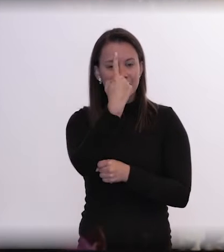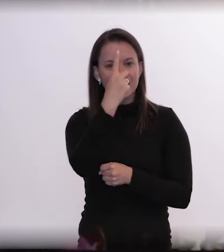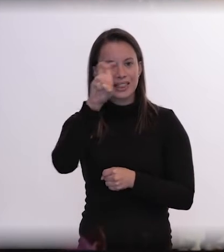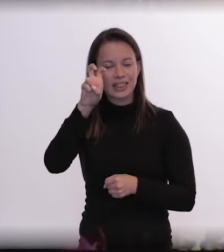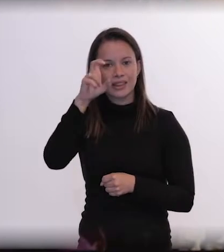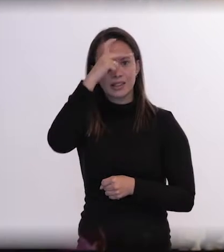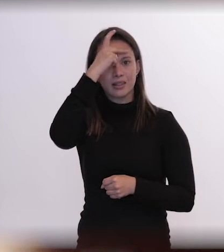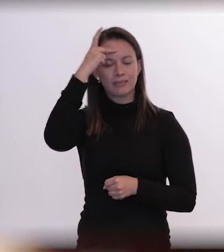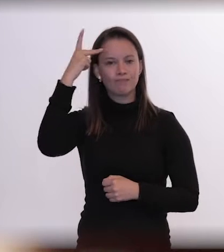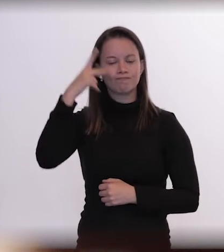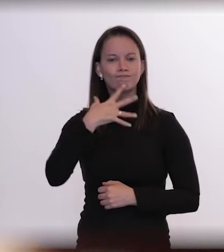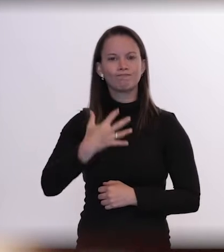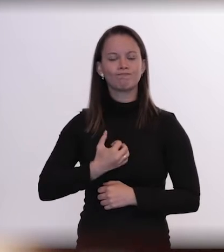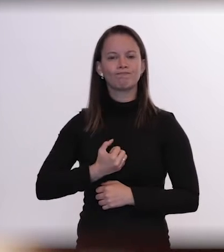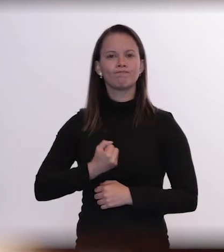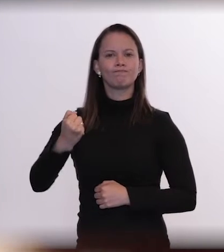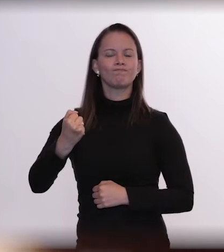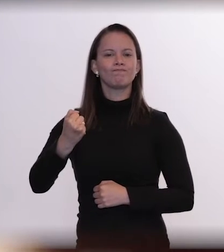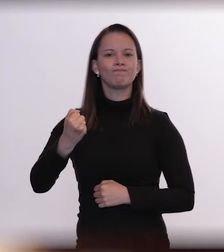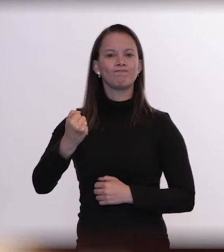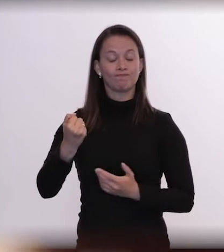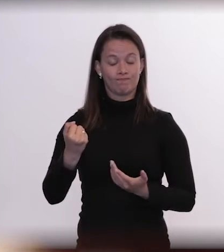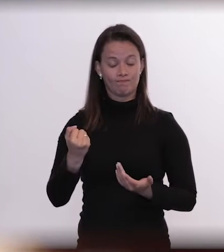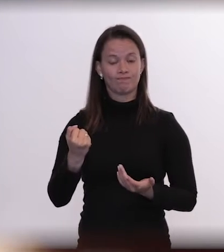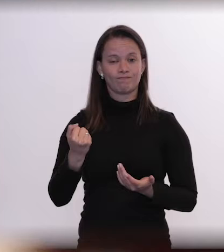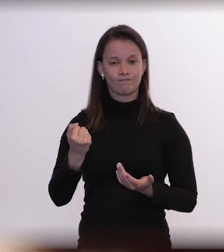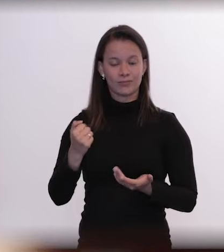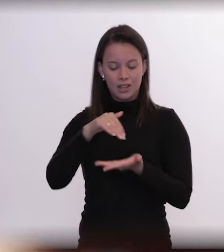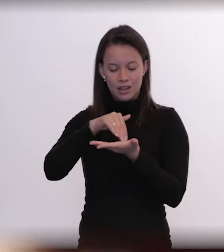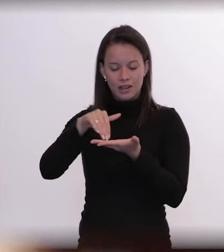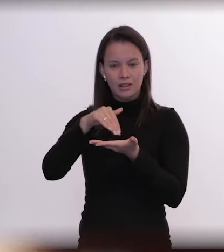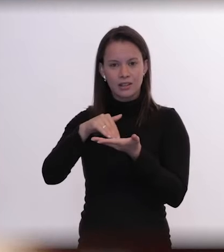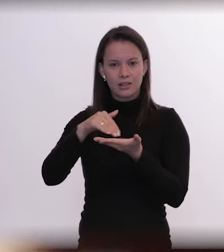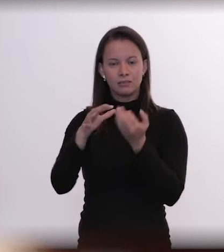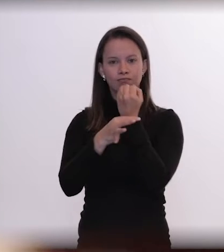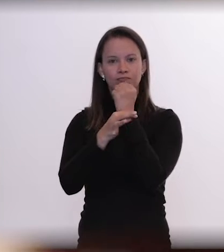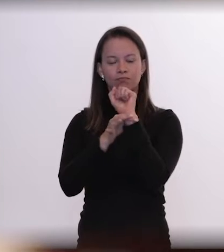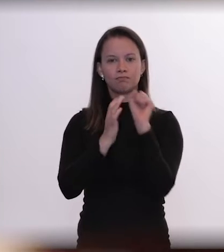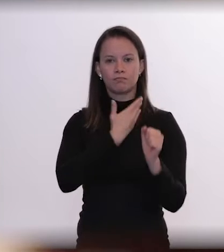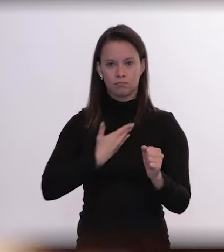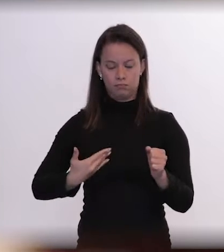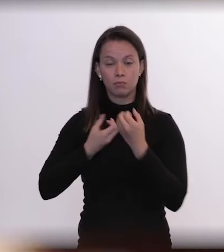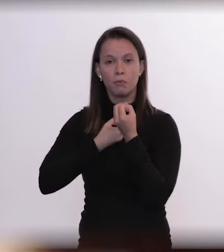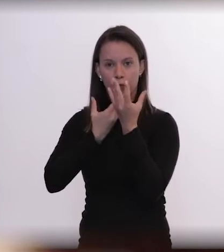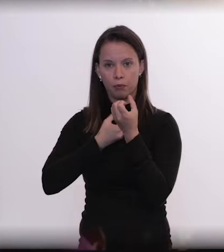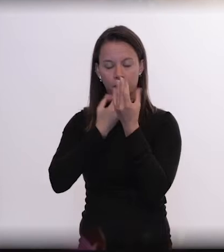suicidaram. Isso segundo os dados oficiais da Secretaria de Segurança Pública do Governo do Estado do Pará.